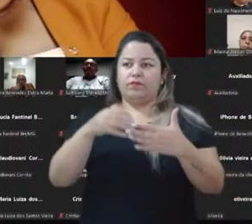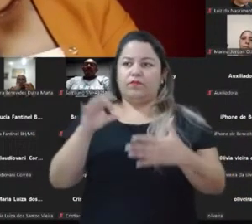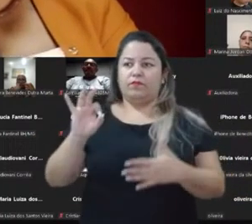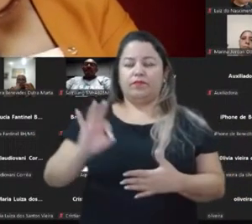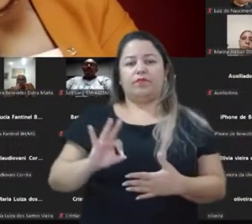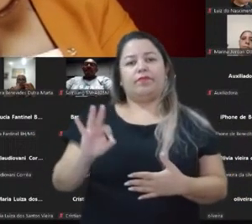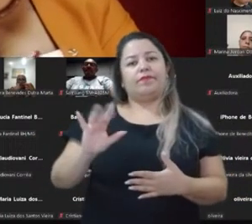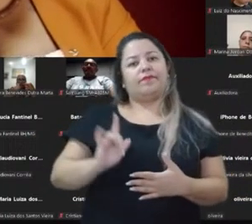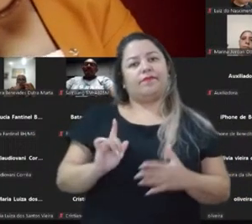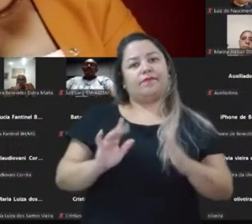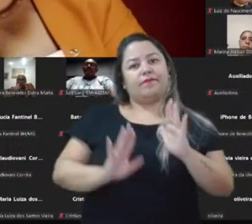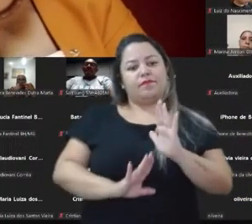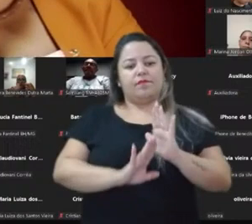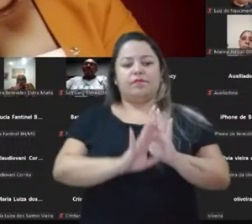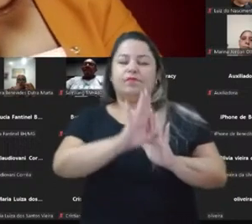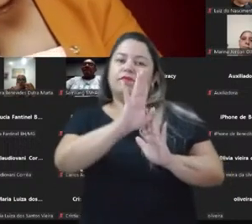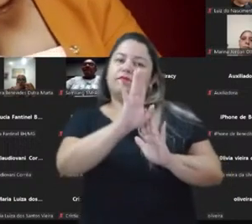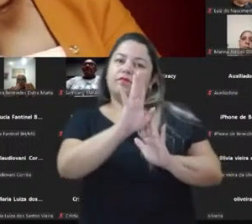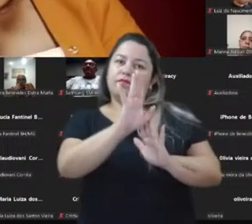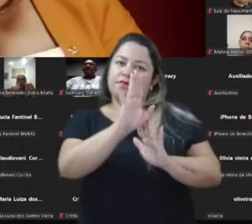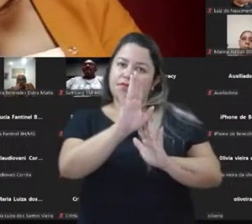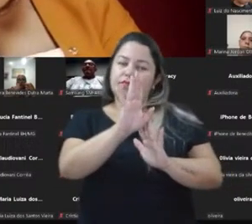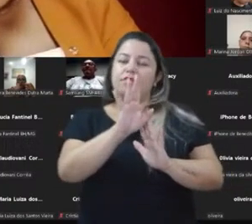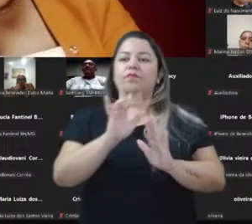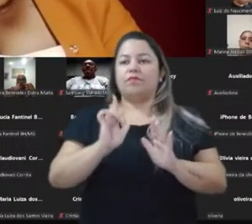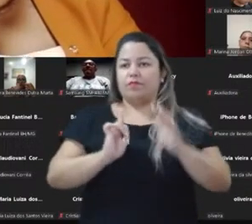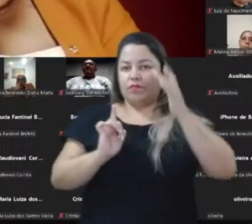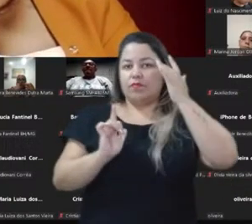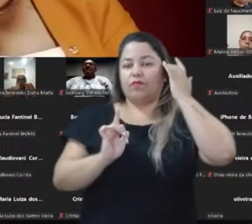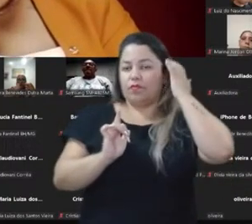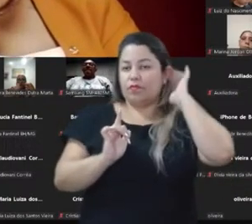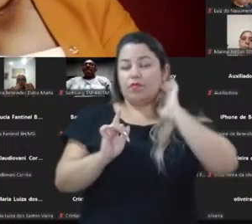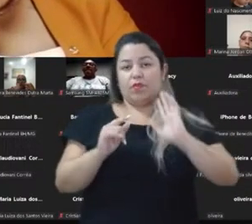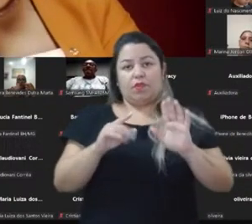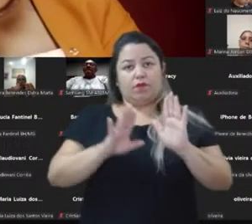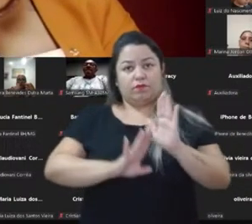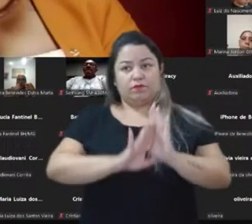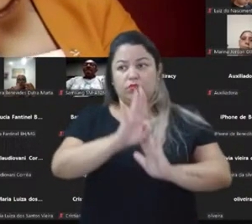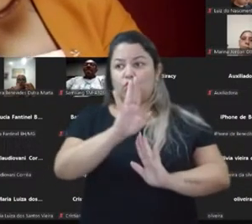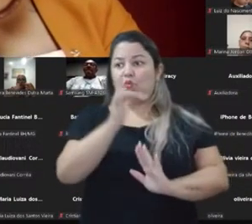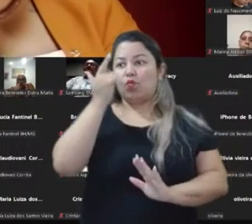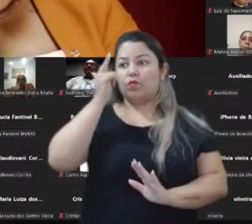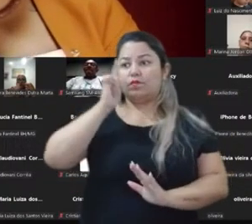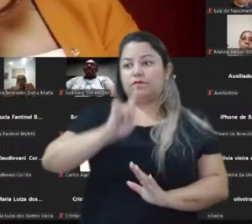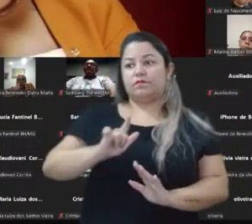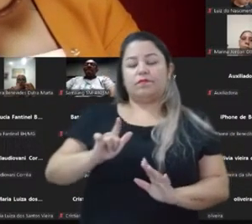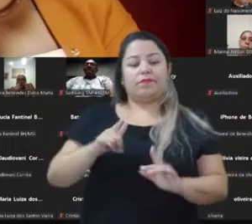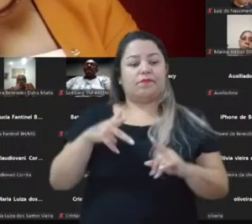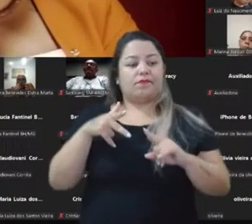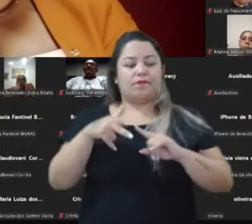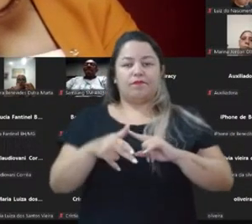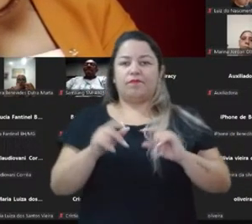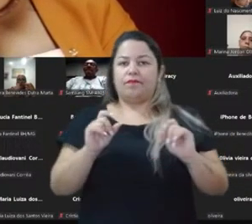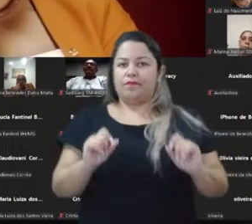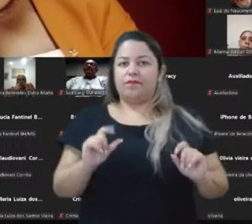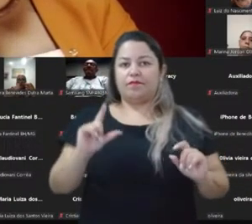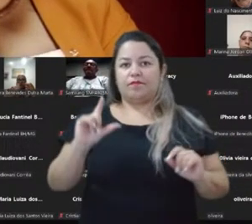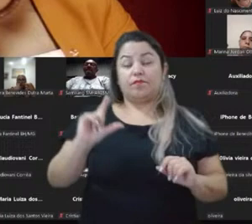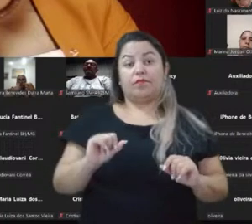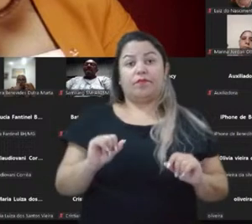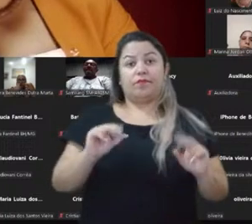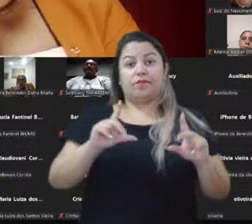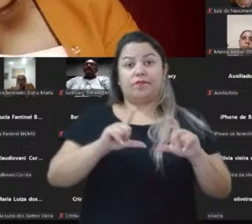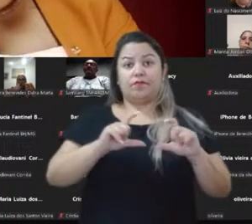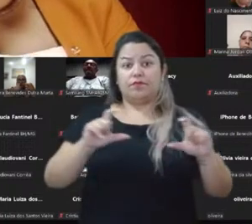crescido, o grau de compartilhamento tem crescido. Quando você consegue fazer cortes de pequenos trechos,